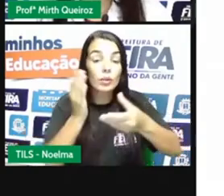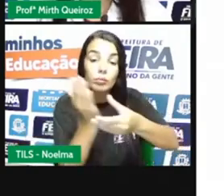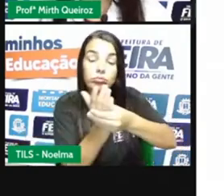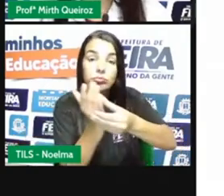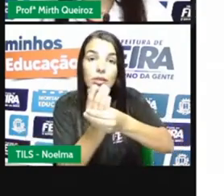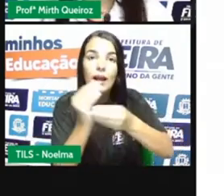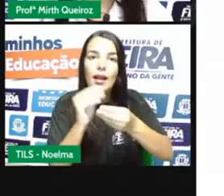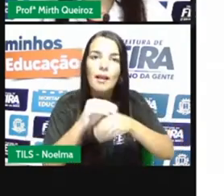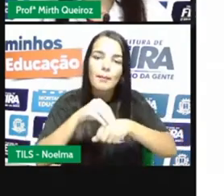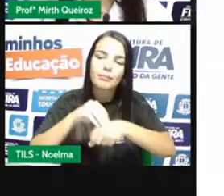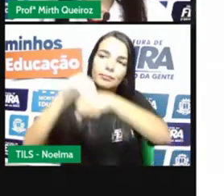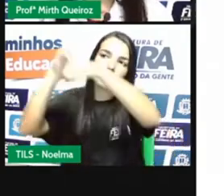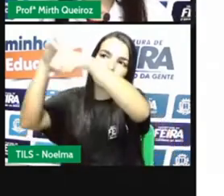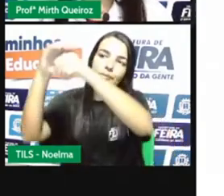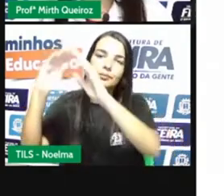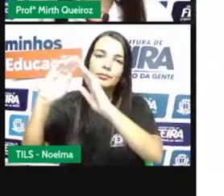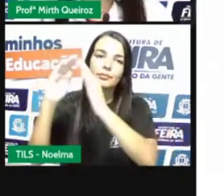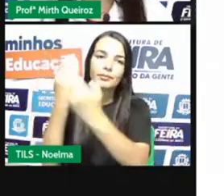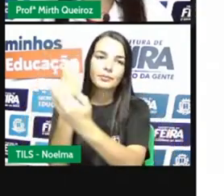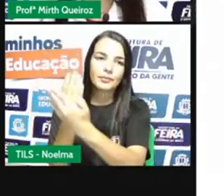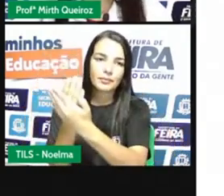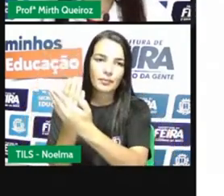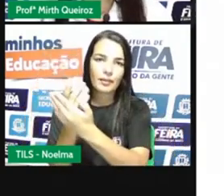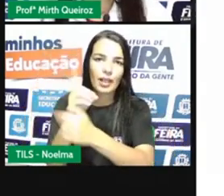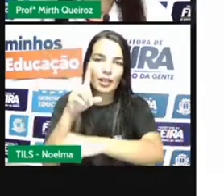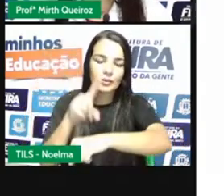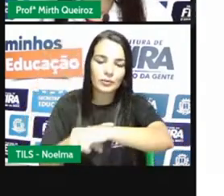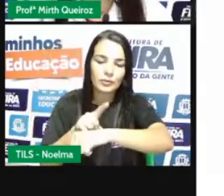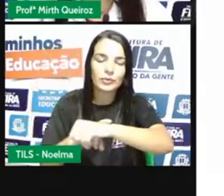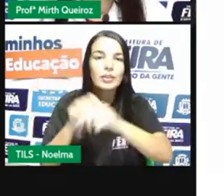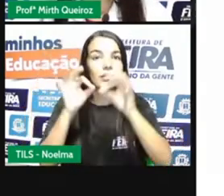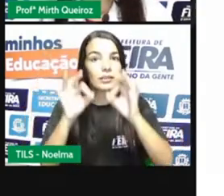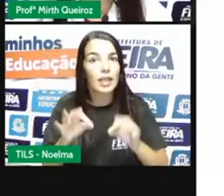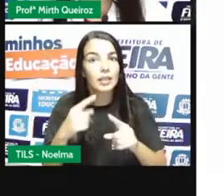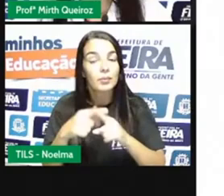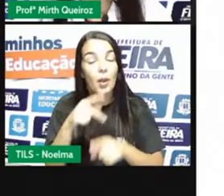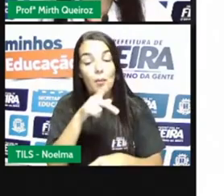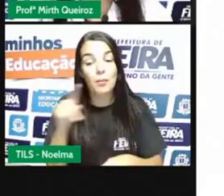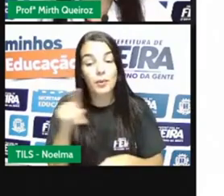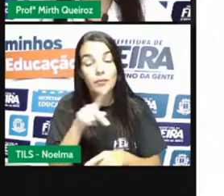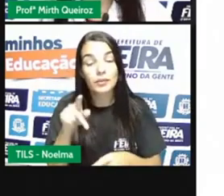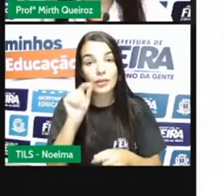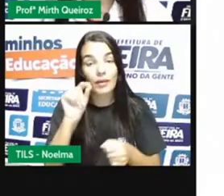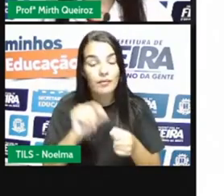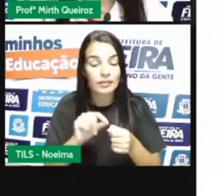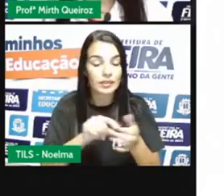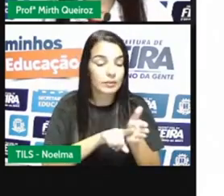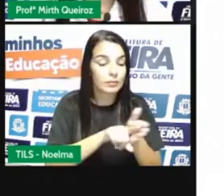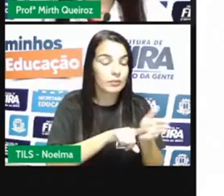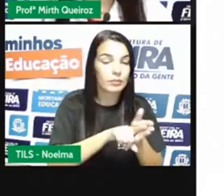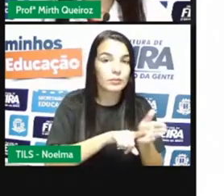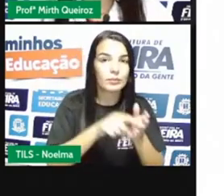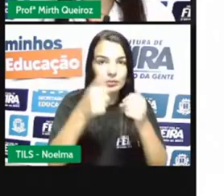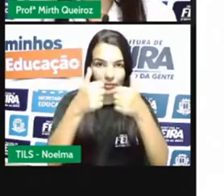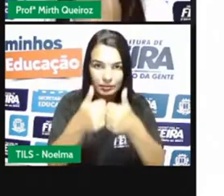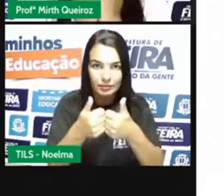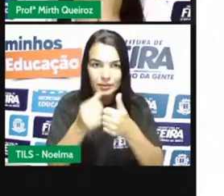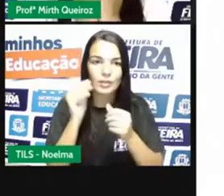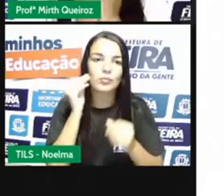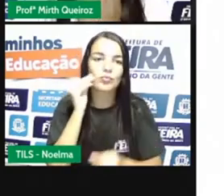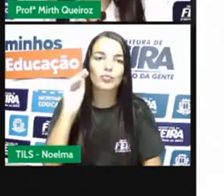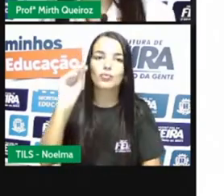e entregue esse material no dia correto para as escolas, para que os professores possam fazer a avaliação de vocês, tá bom?